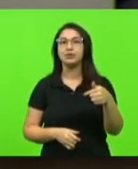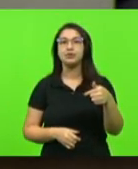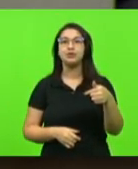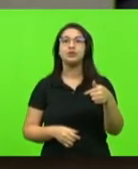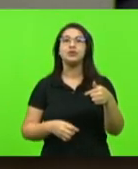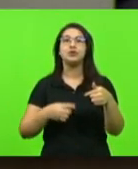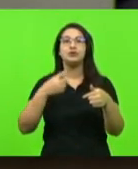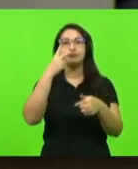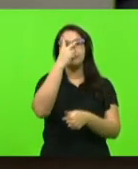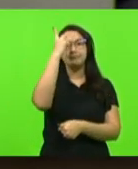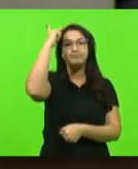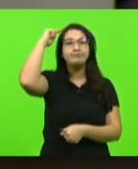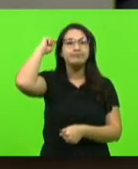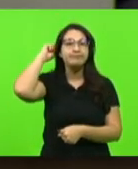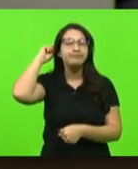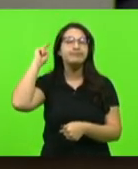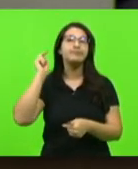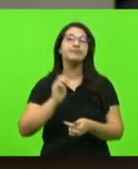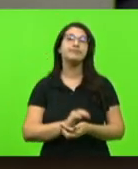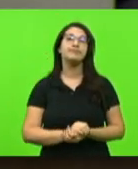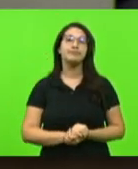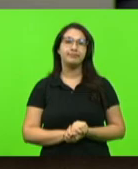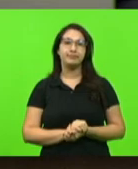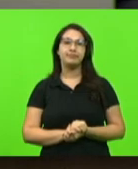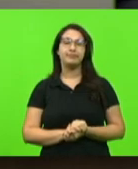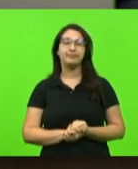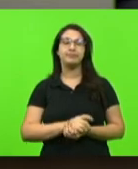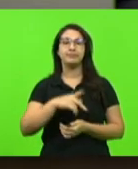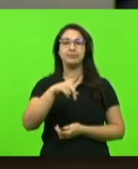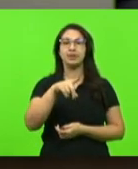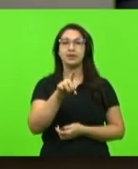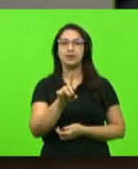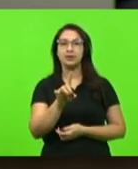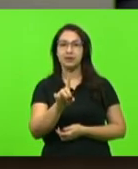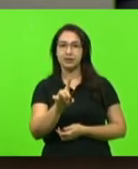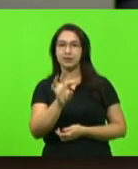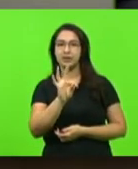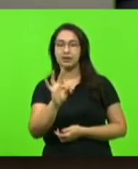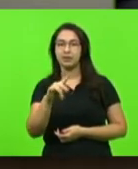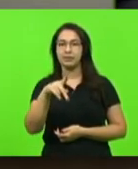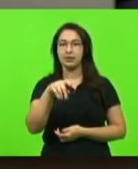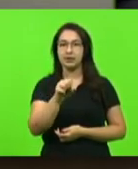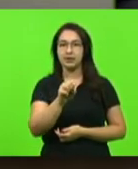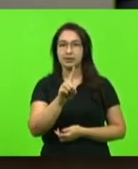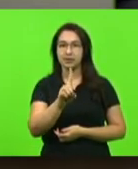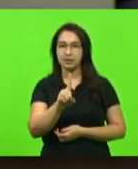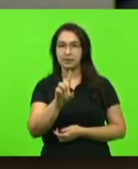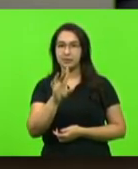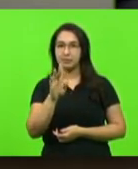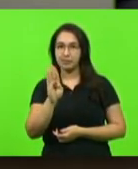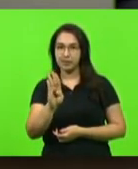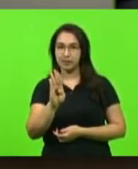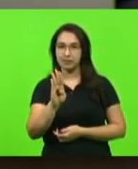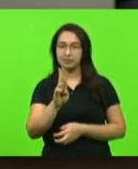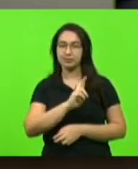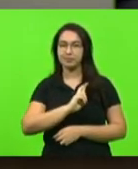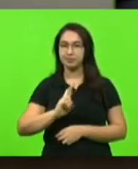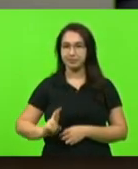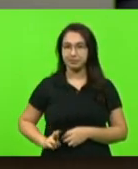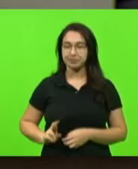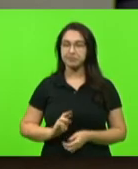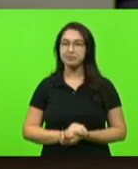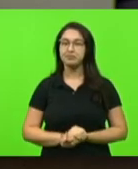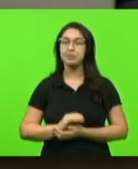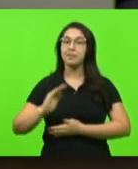doutor Vicente Caropreso, Bloco PDT, PSDB, Republicanos. Ato